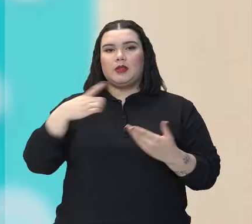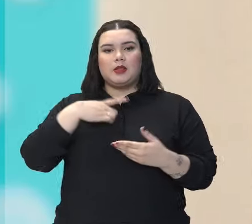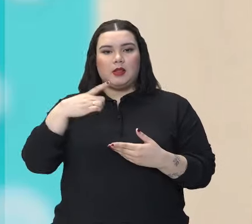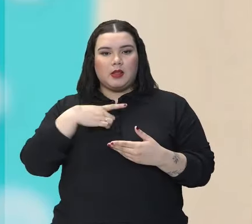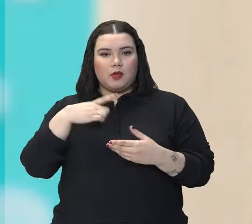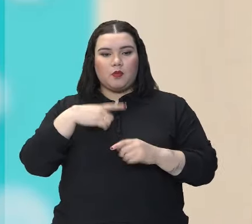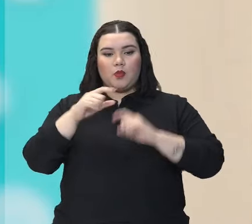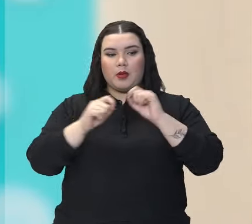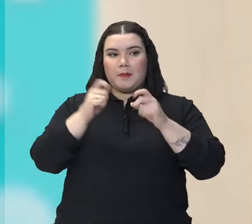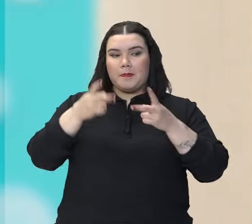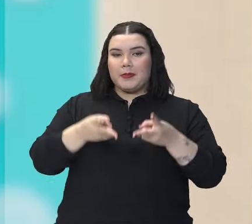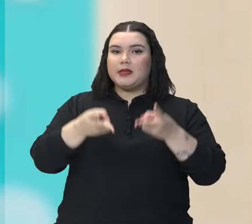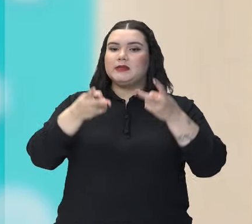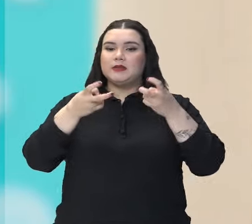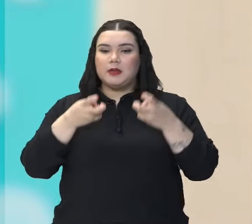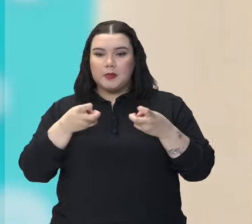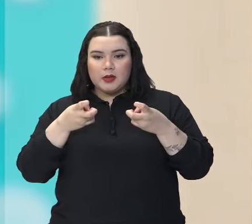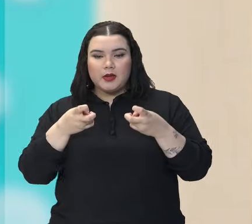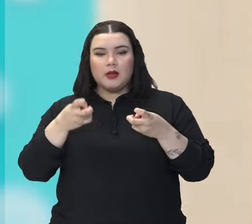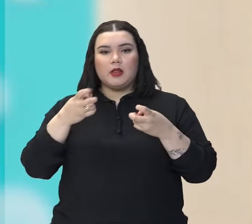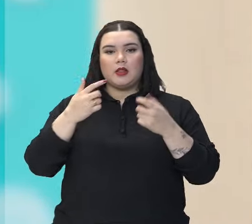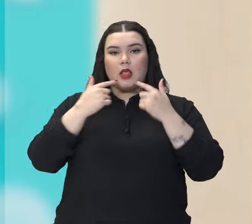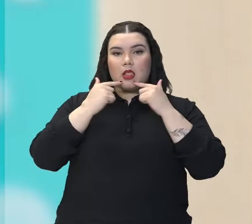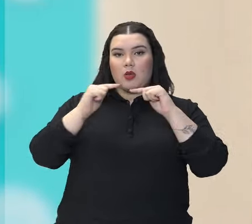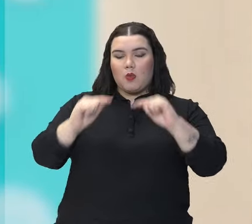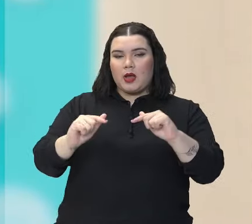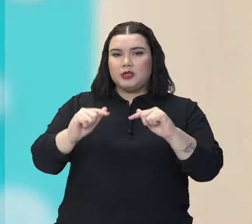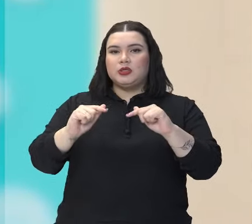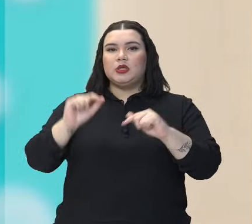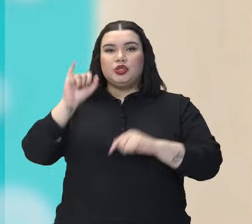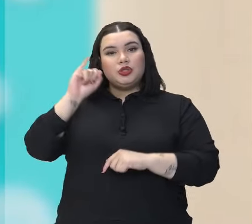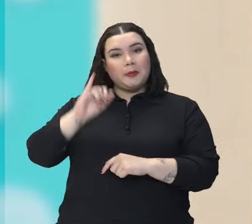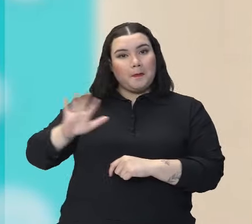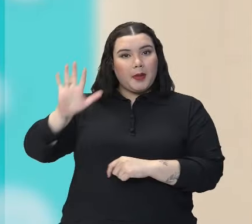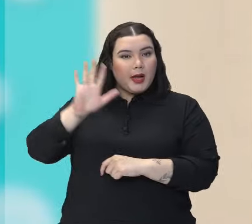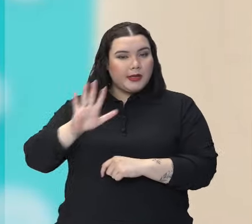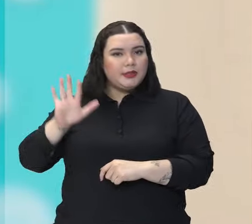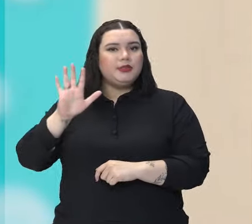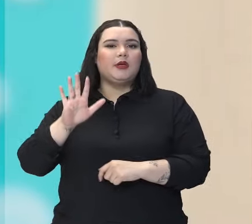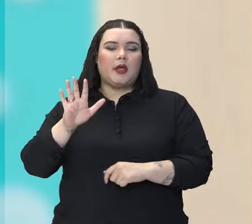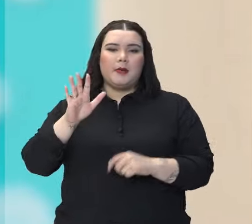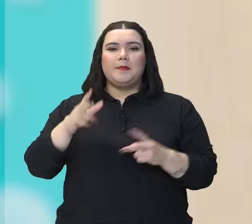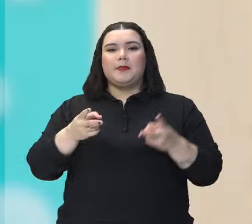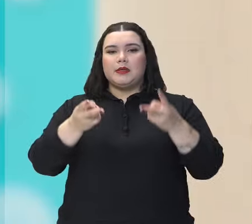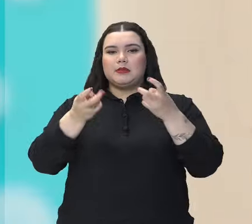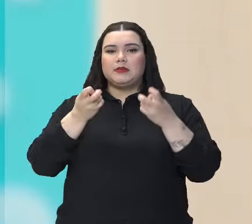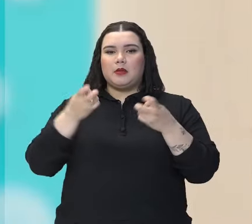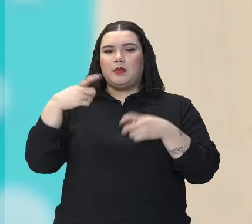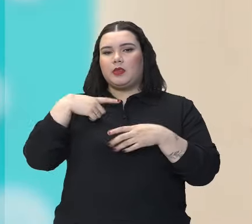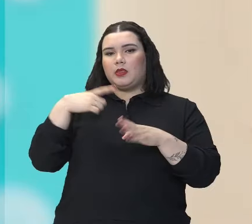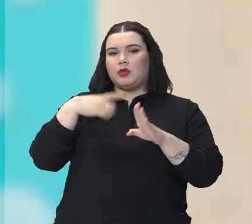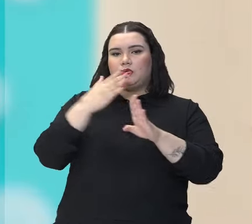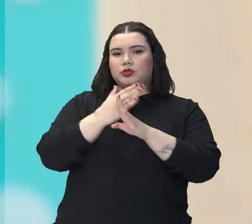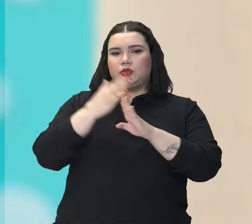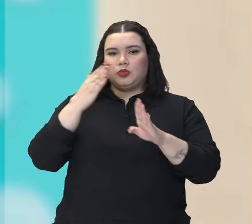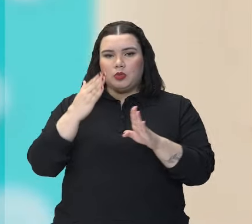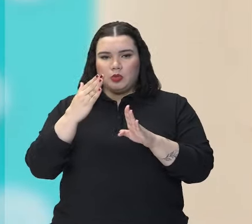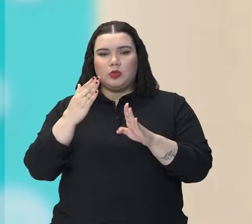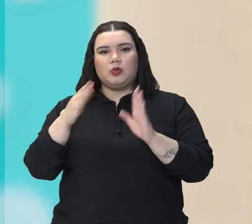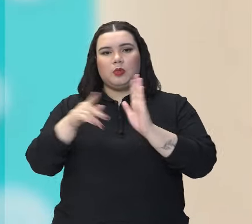observação da linguagem não verbal é que você vai identificar a